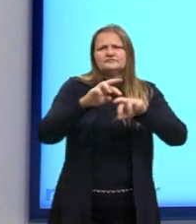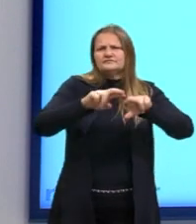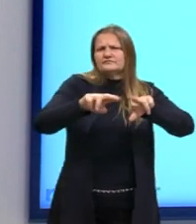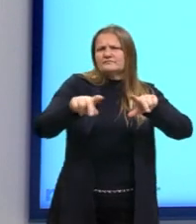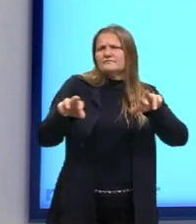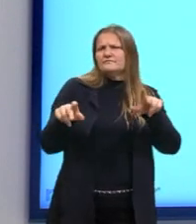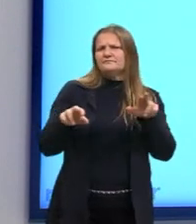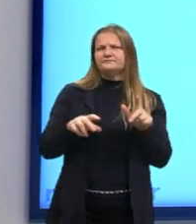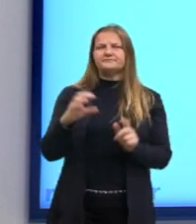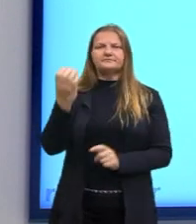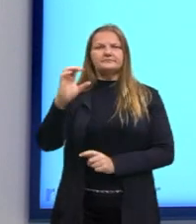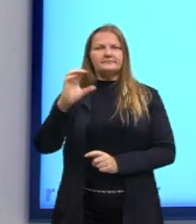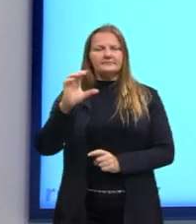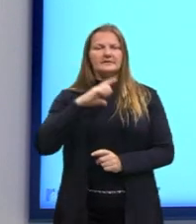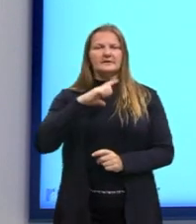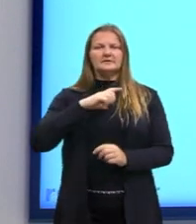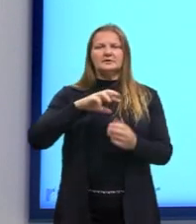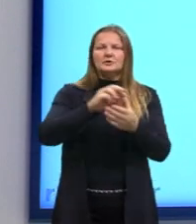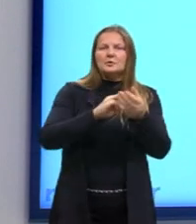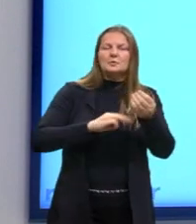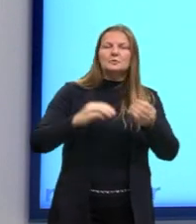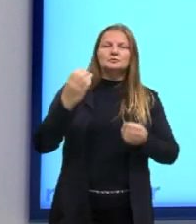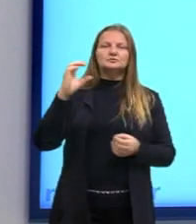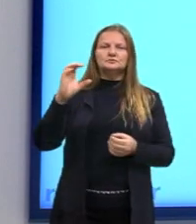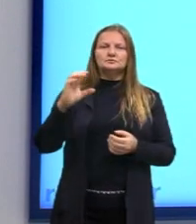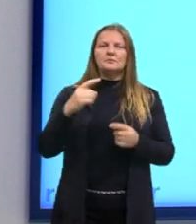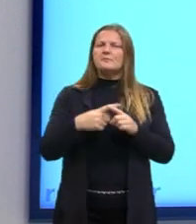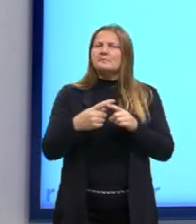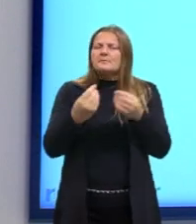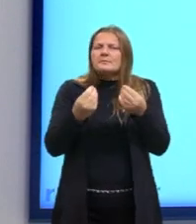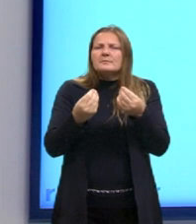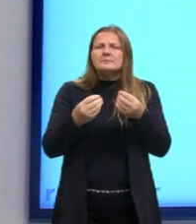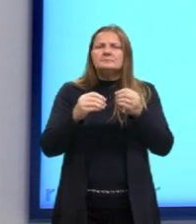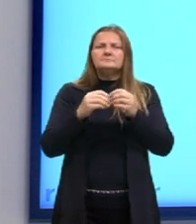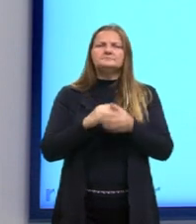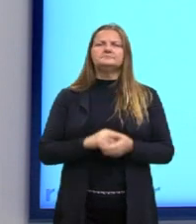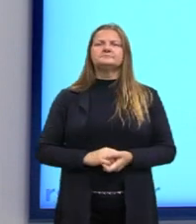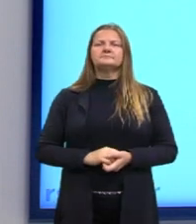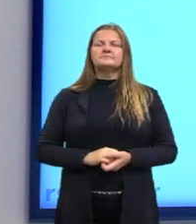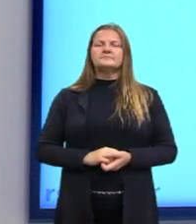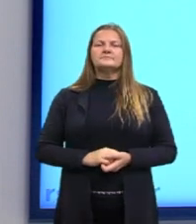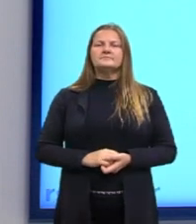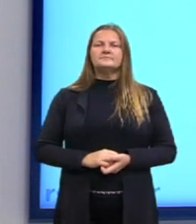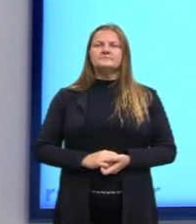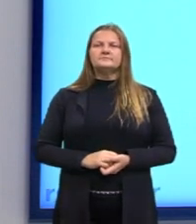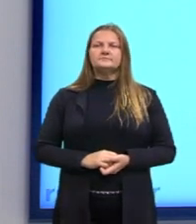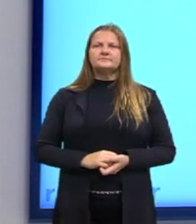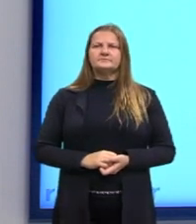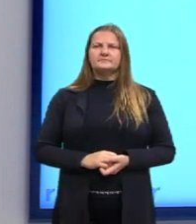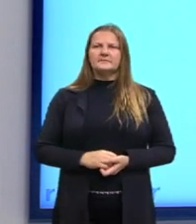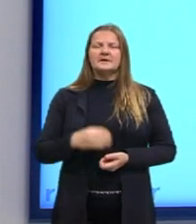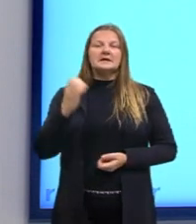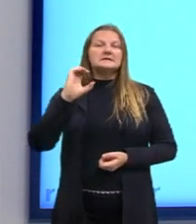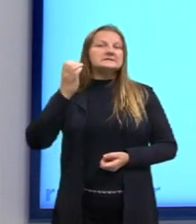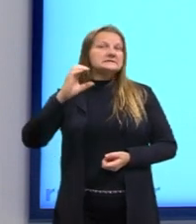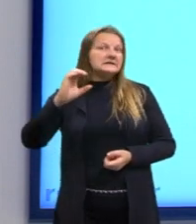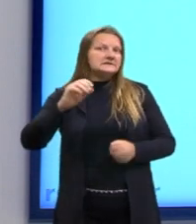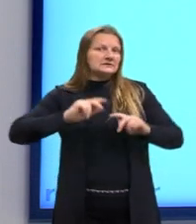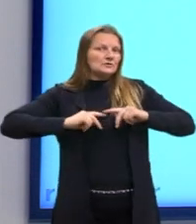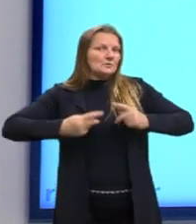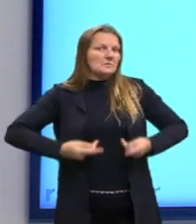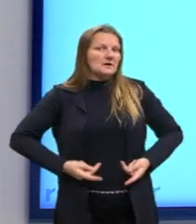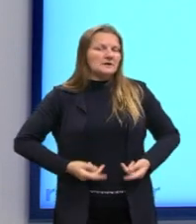ciências, depois do conhecimento científico, começa as ciências humanas, o